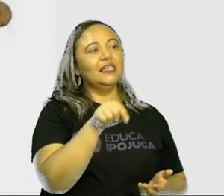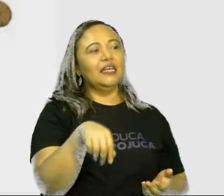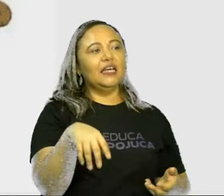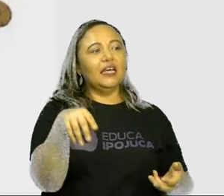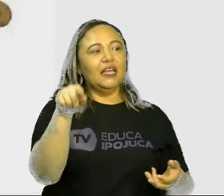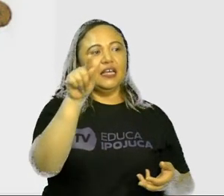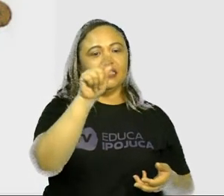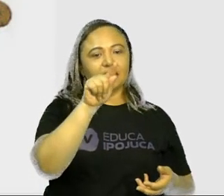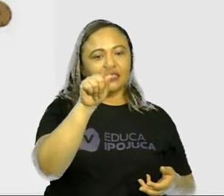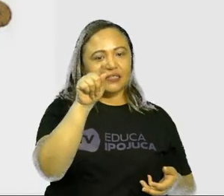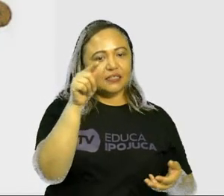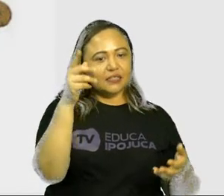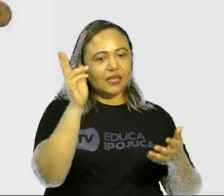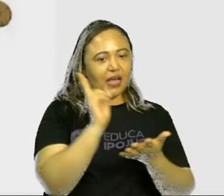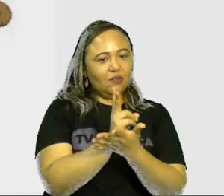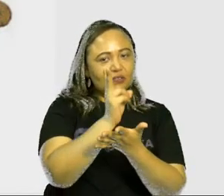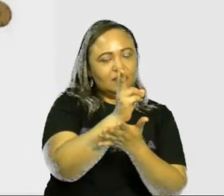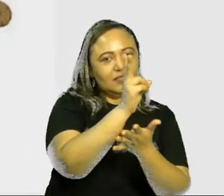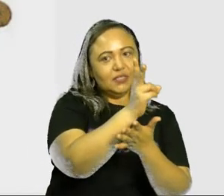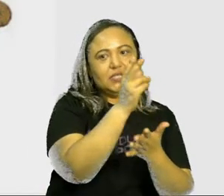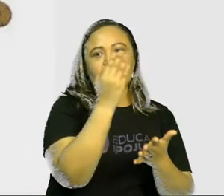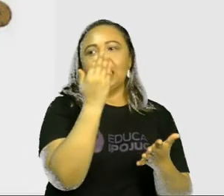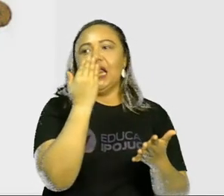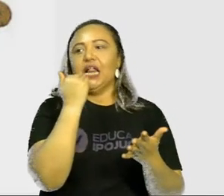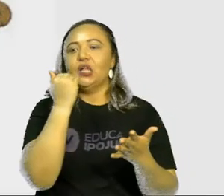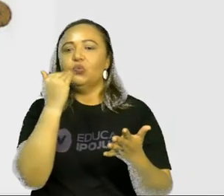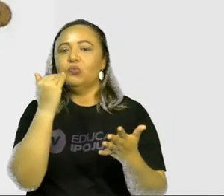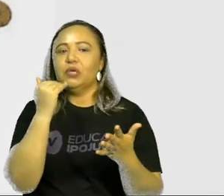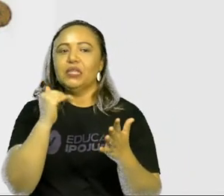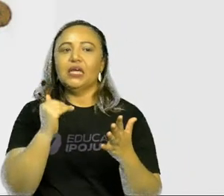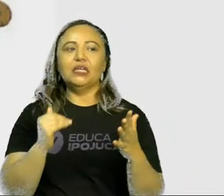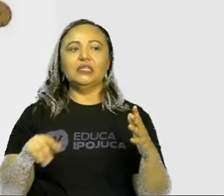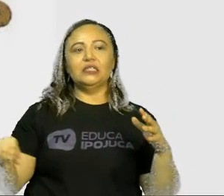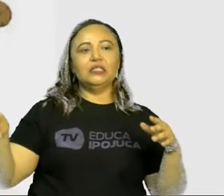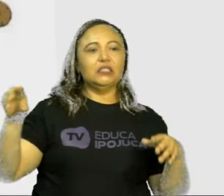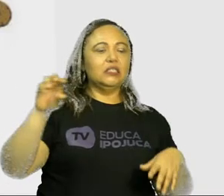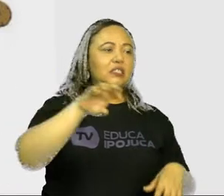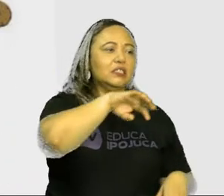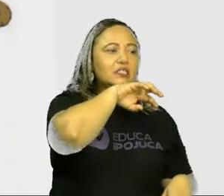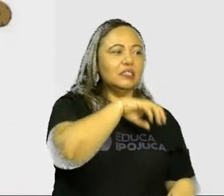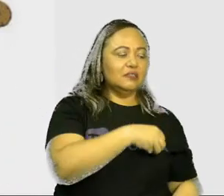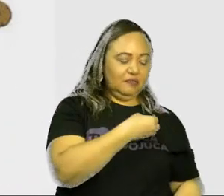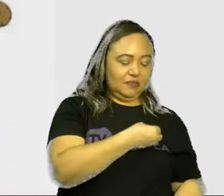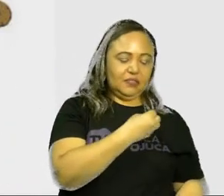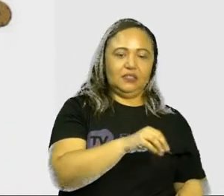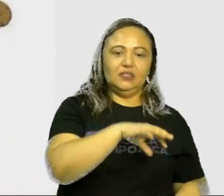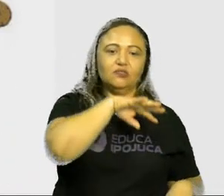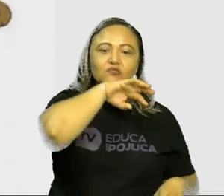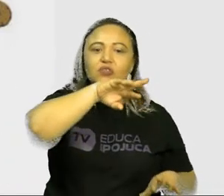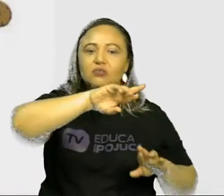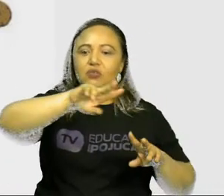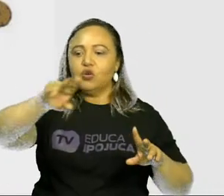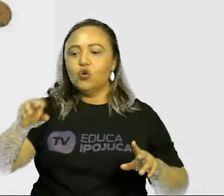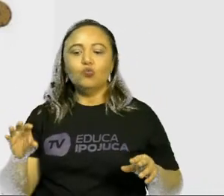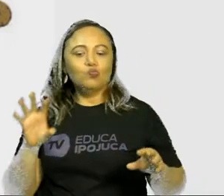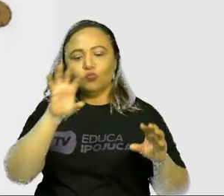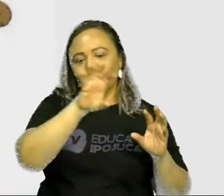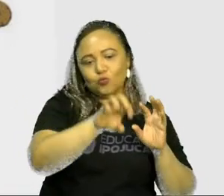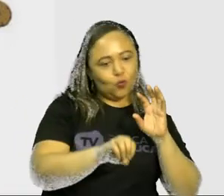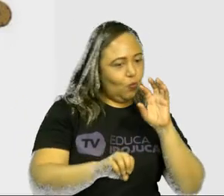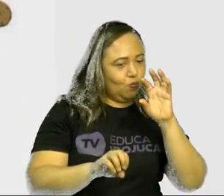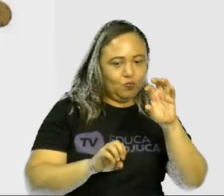alimentar é a sequência de alimentação entre seres vivos na qual um se alimenta do outro,